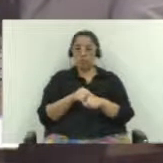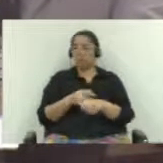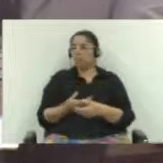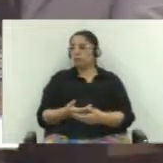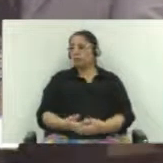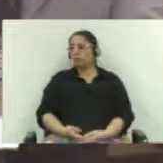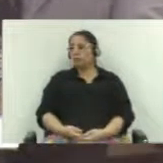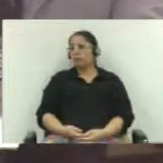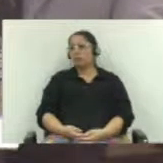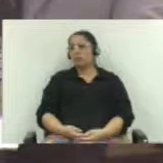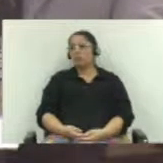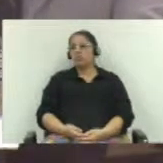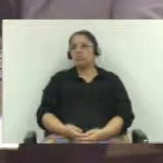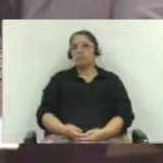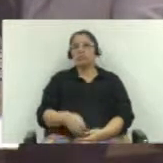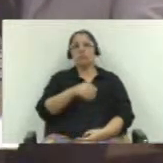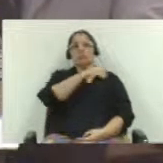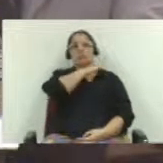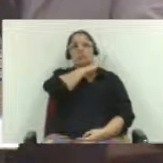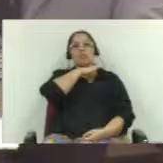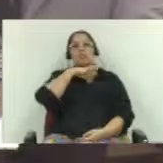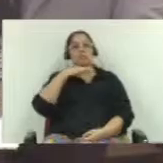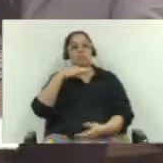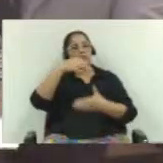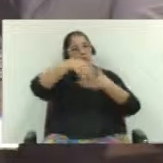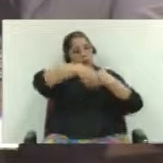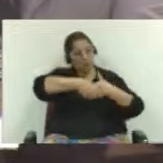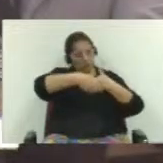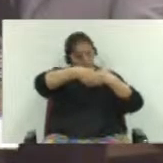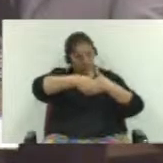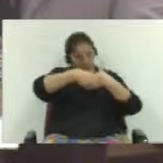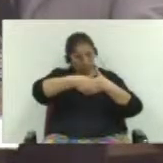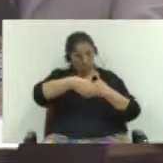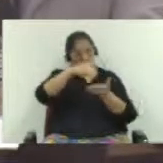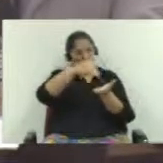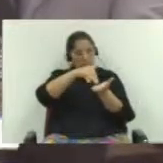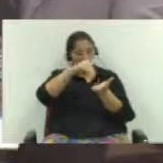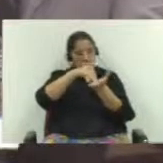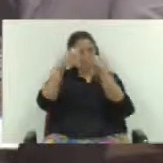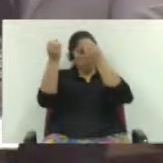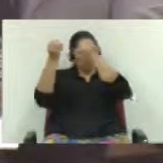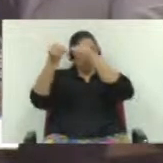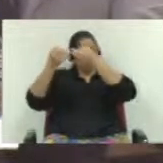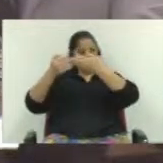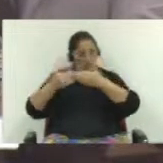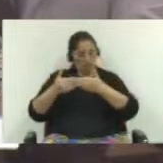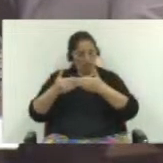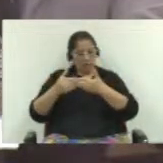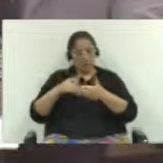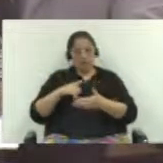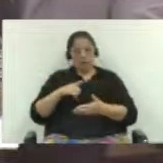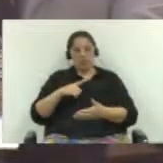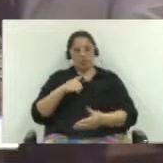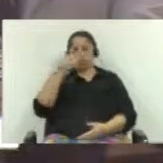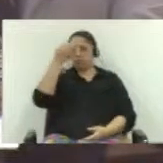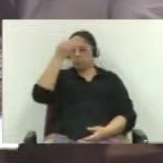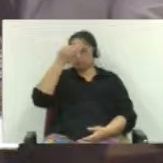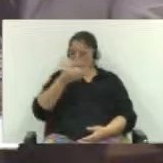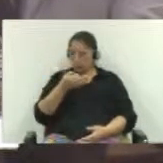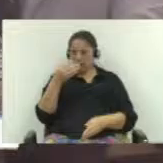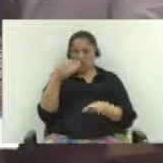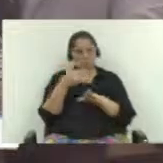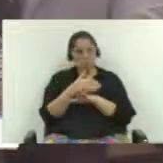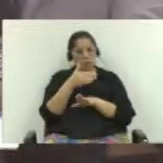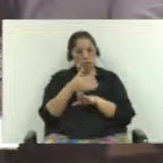cada dois meses nesta casa, seria de bom grado para todos nós. Pela ordem, presidente. Uma questão de ordem do vereador Aloysio? Primeiro,